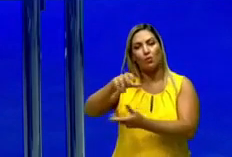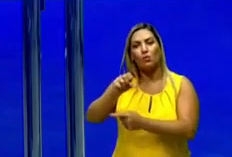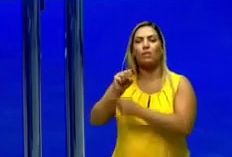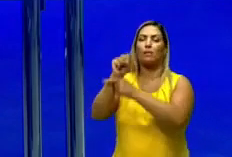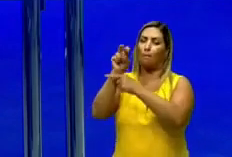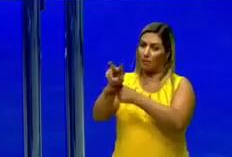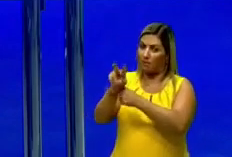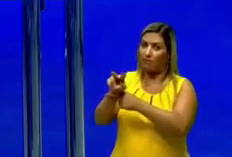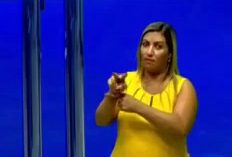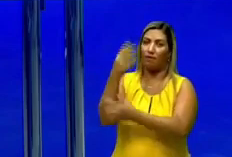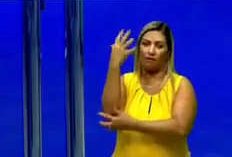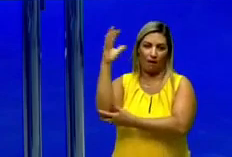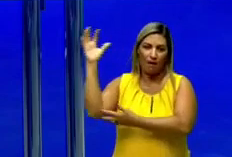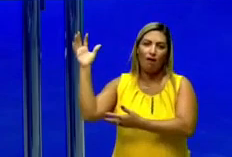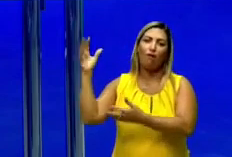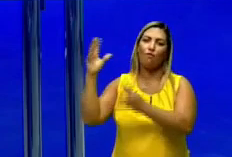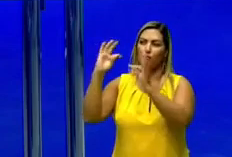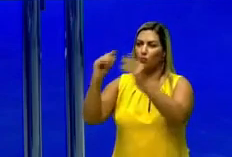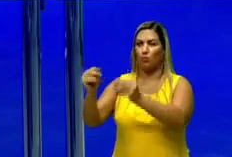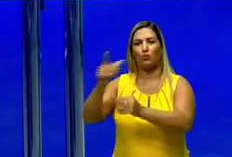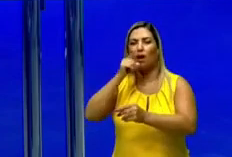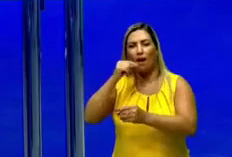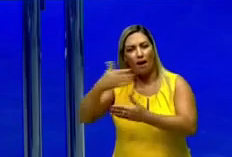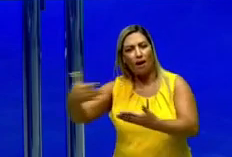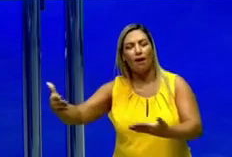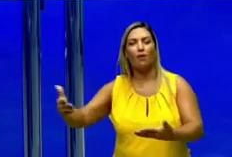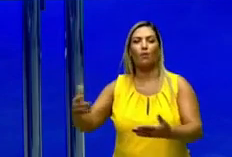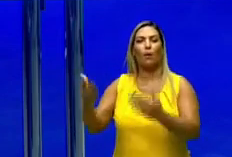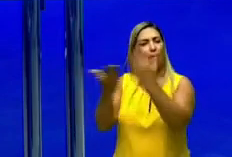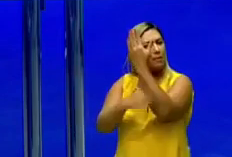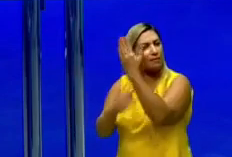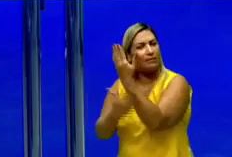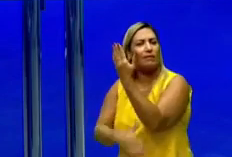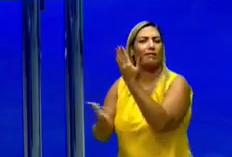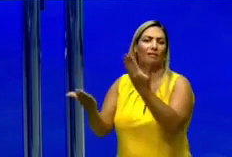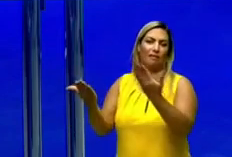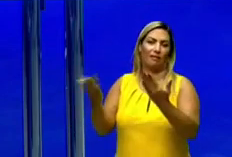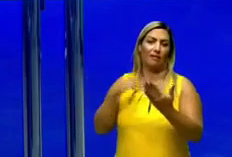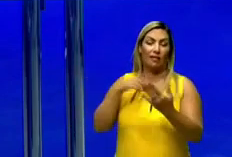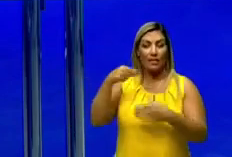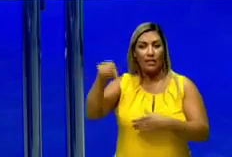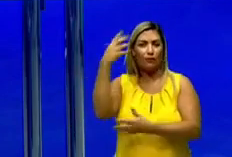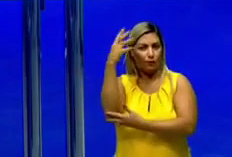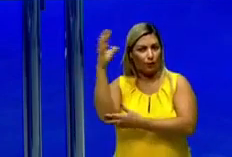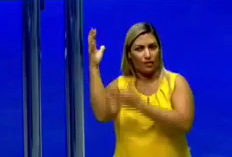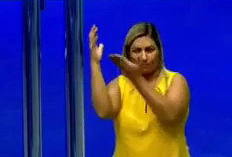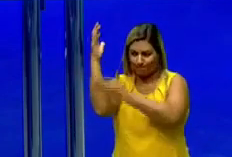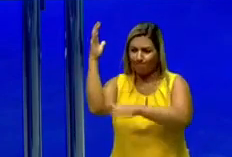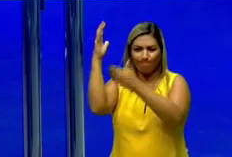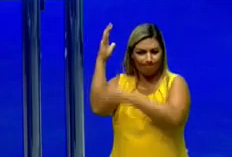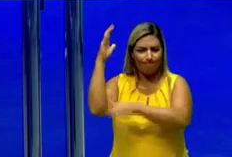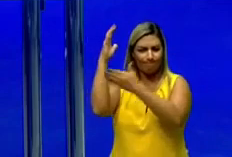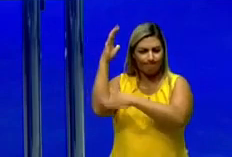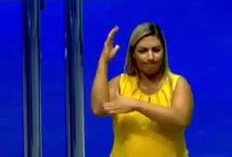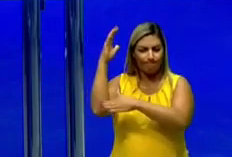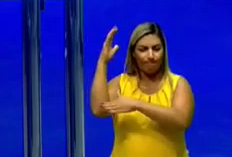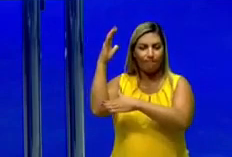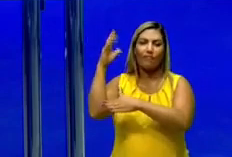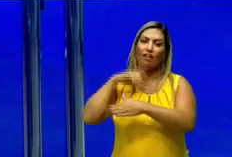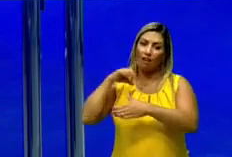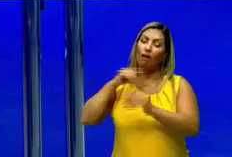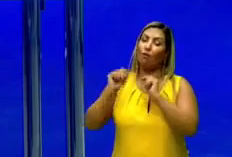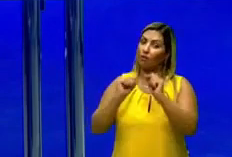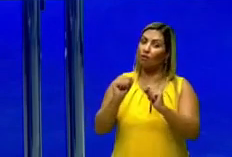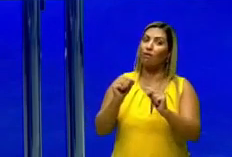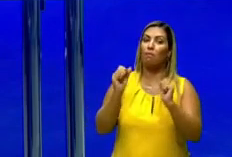ela se preserva. Então se você vai, por exemplo, a exploração de madeira, ir a uma floresta e retirar a madeira, é uma produção